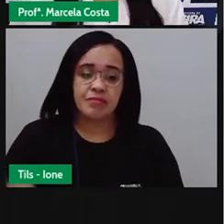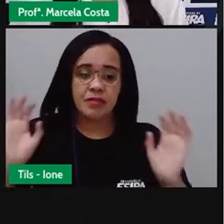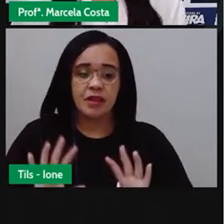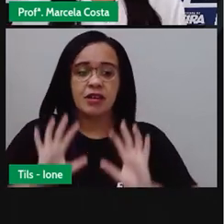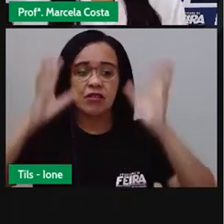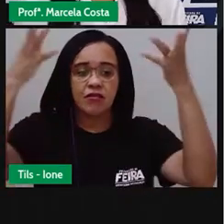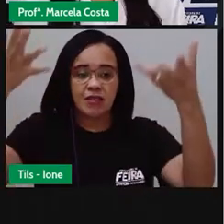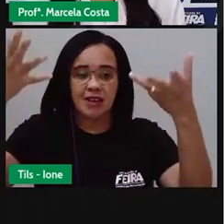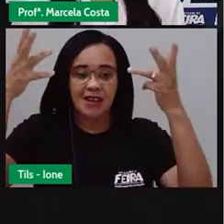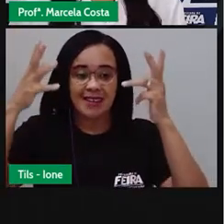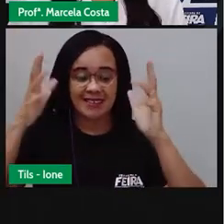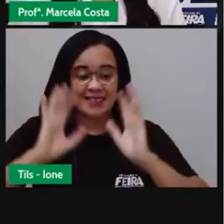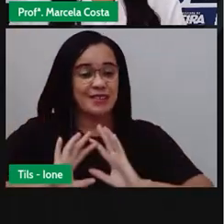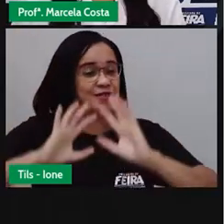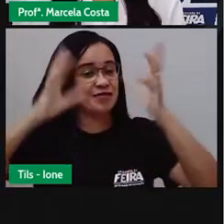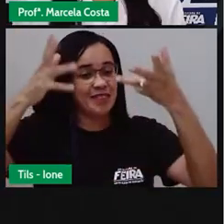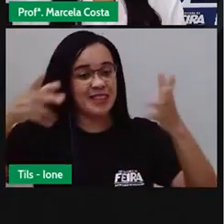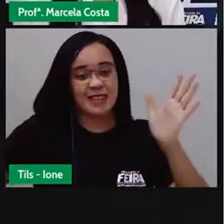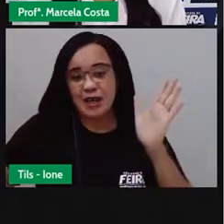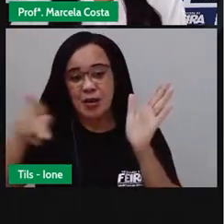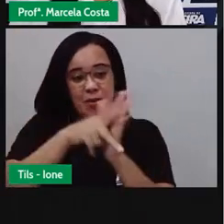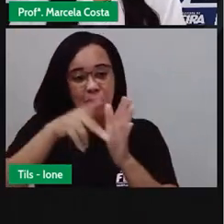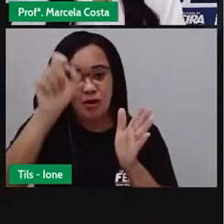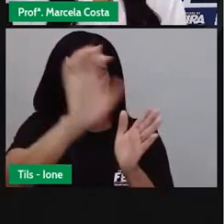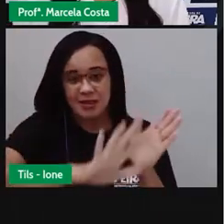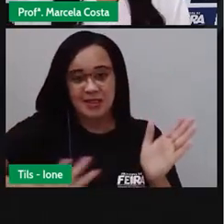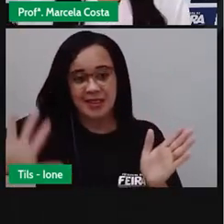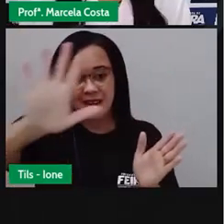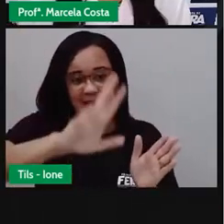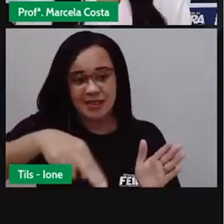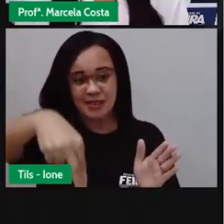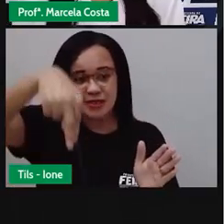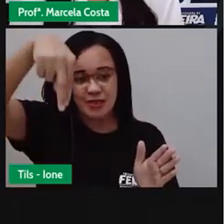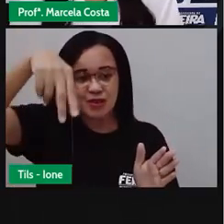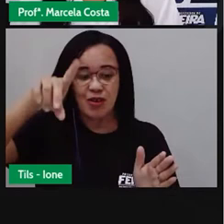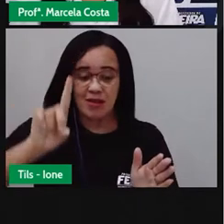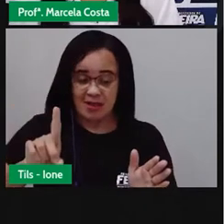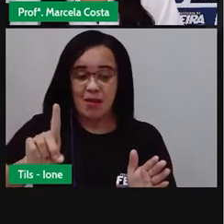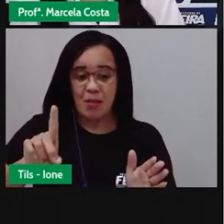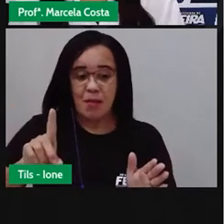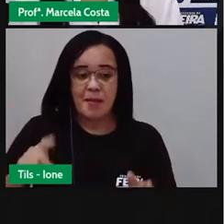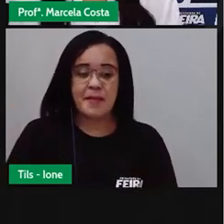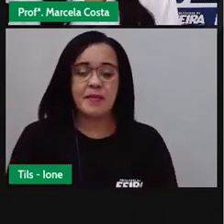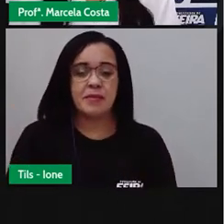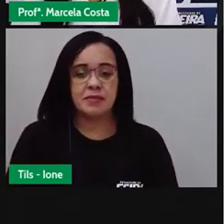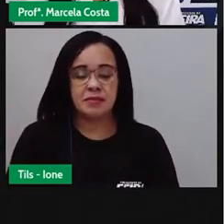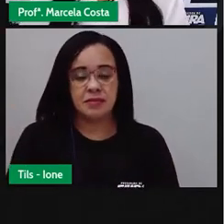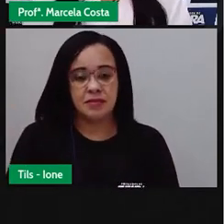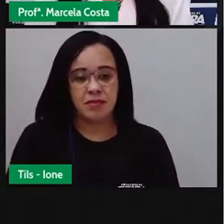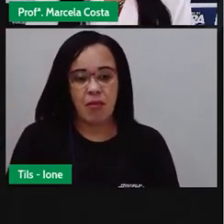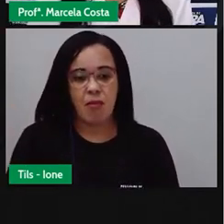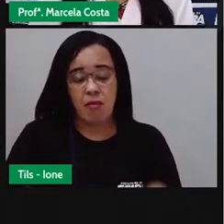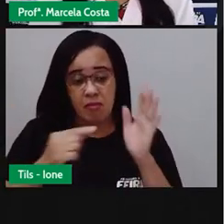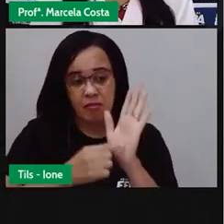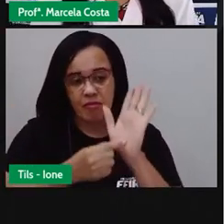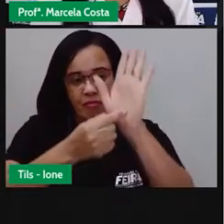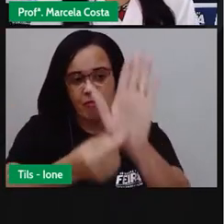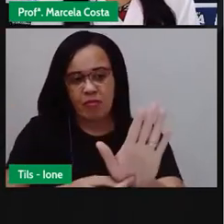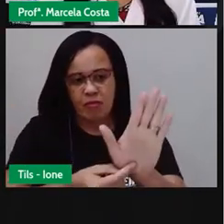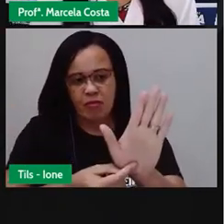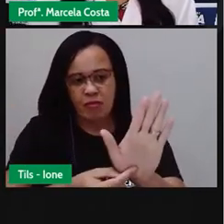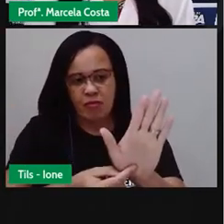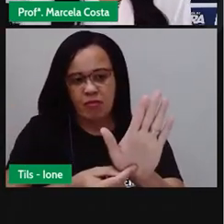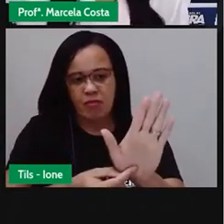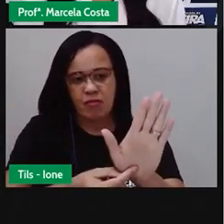Então, crianças, antes de iniciarmos a escrita do convite, eu vou apresentar pra vocês o